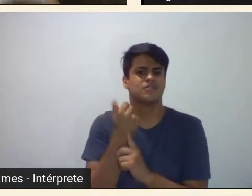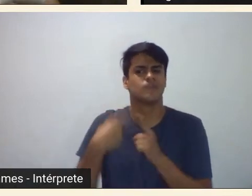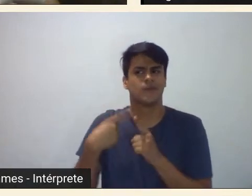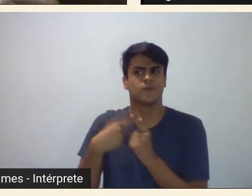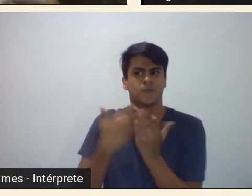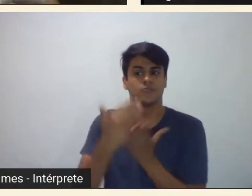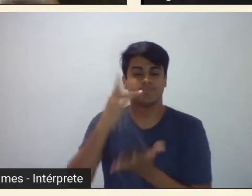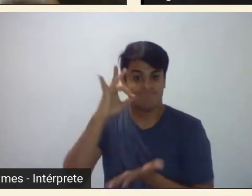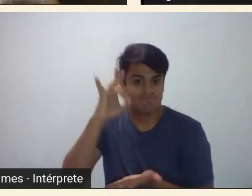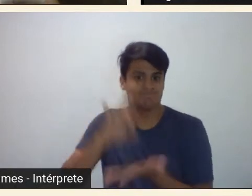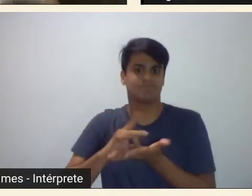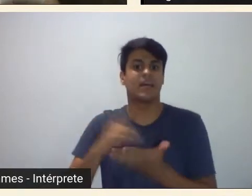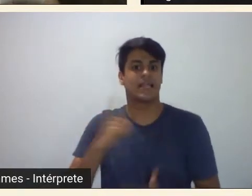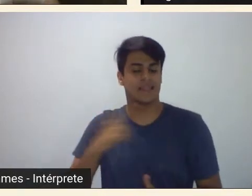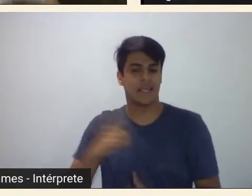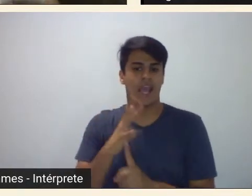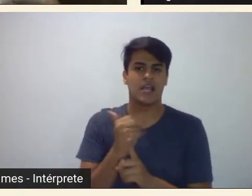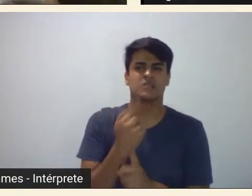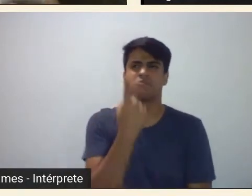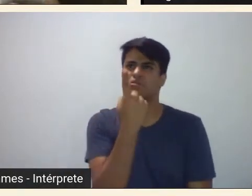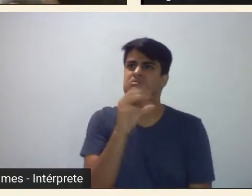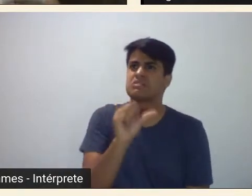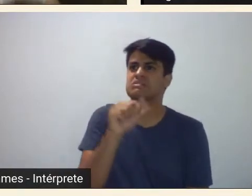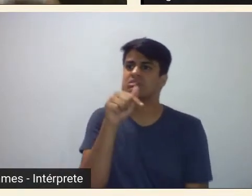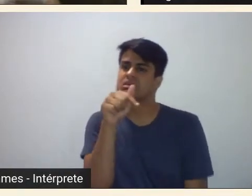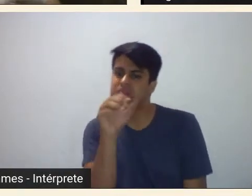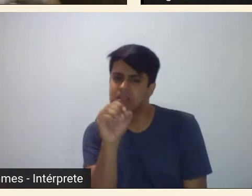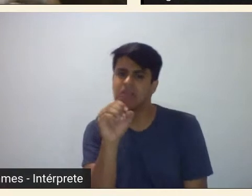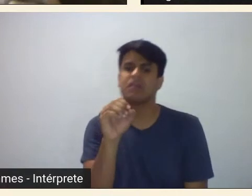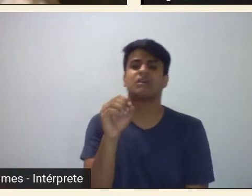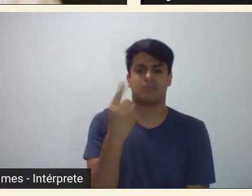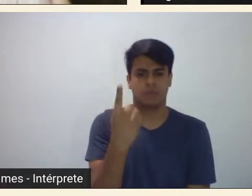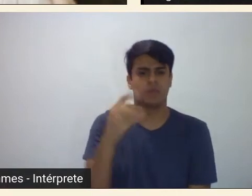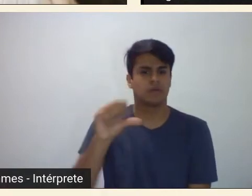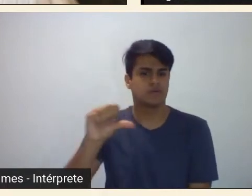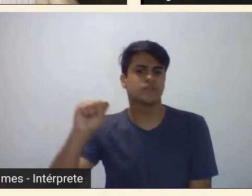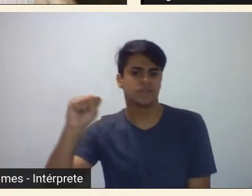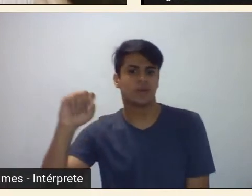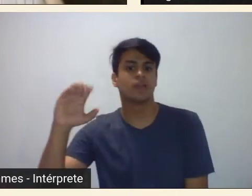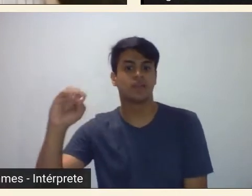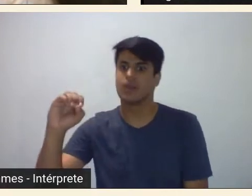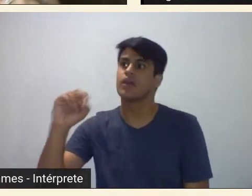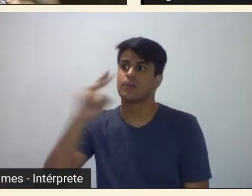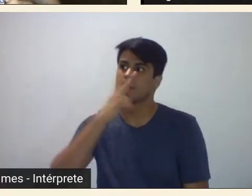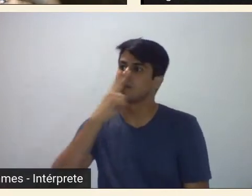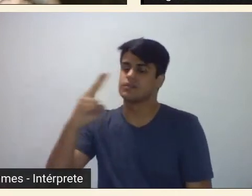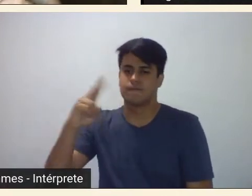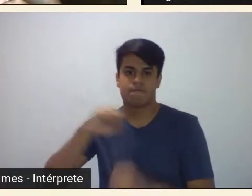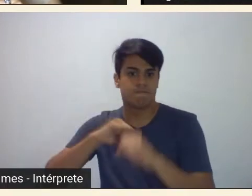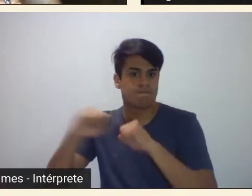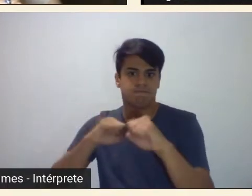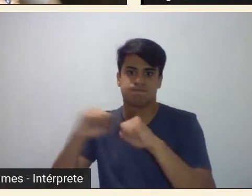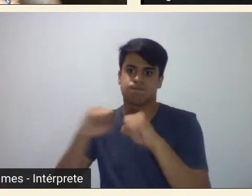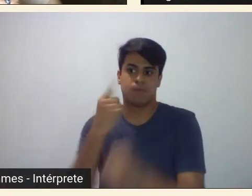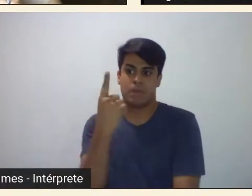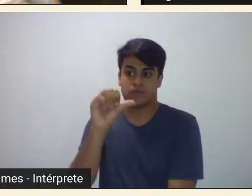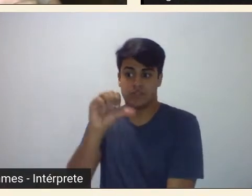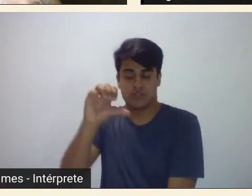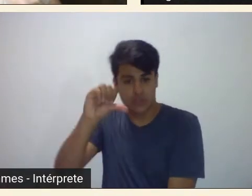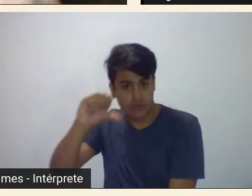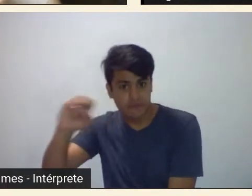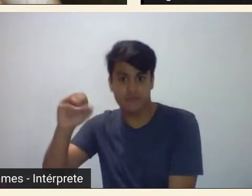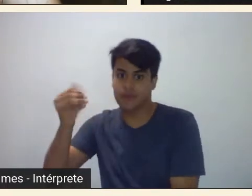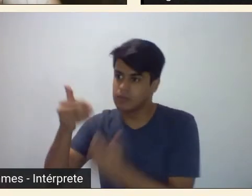em décadas de 70 décadas de 80 e com muito maior força a partir da década de 90 então eu